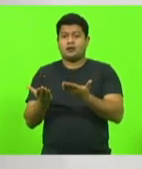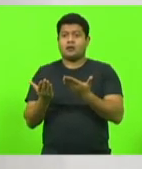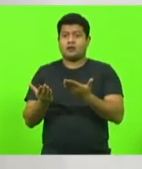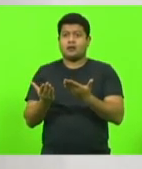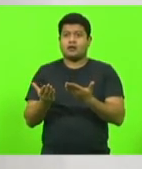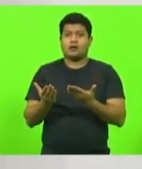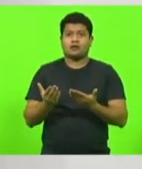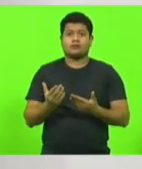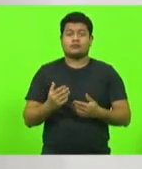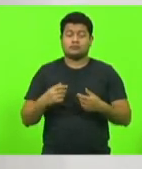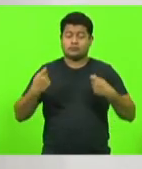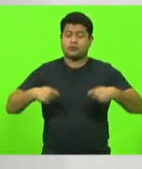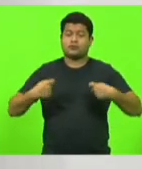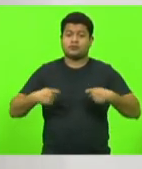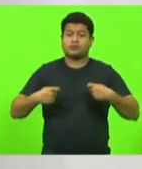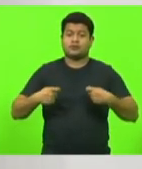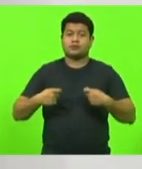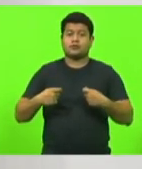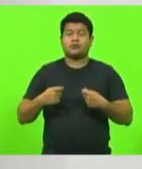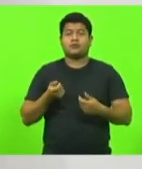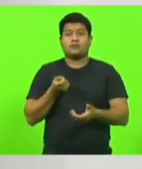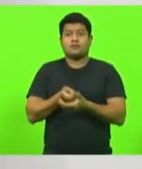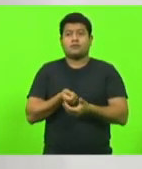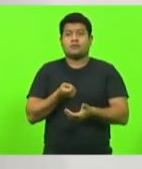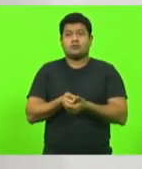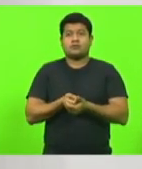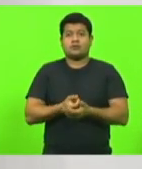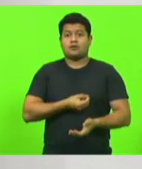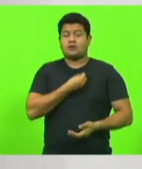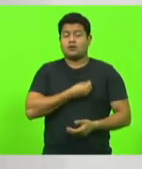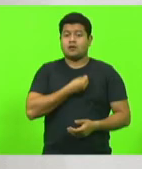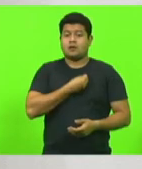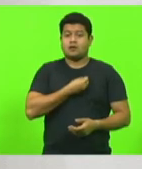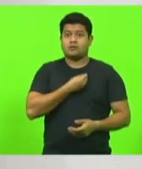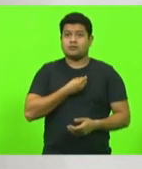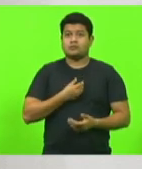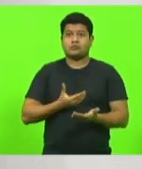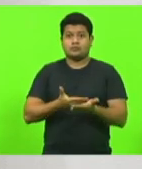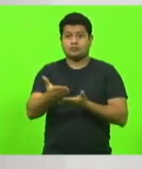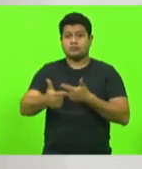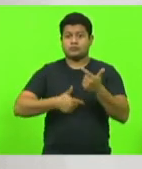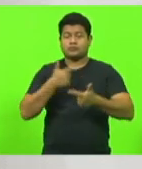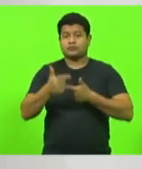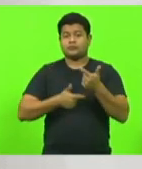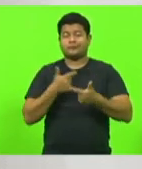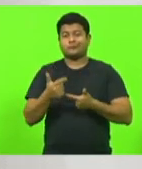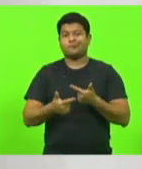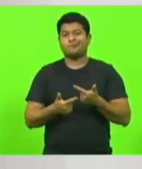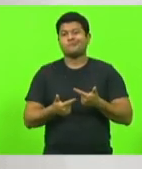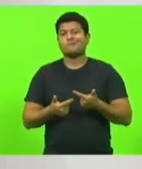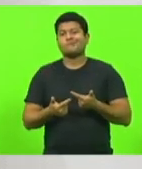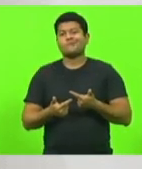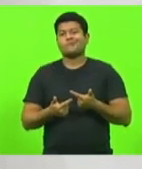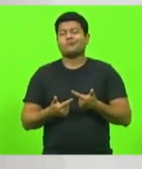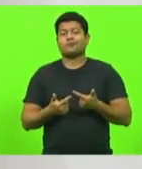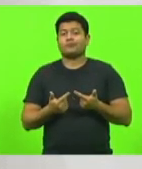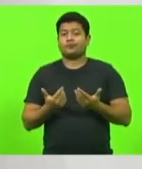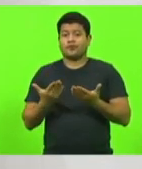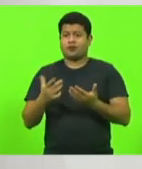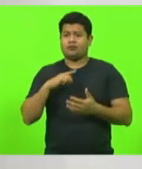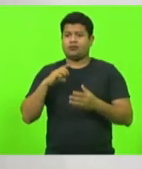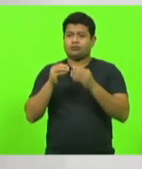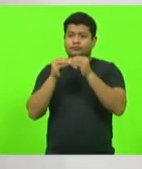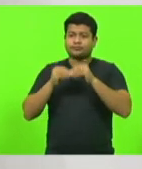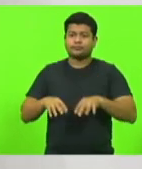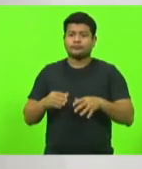ele teria a obrigação de estar aqui presente justamente para poder abrir os trabalhos. Então, não houve prejuízo maior